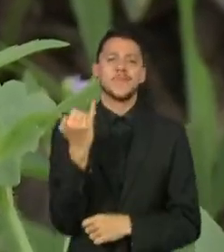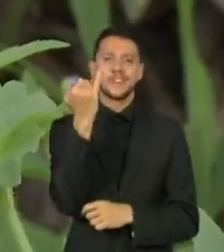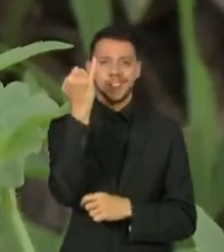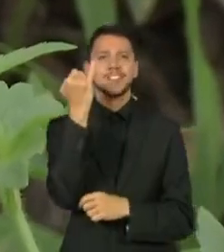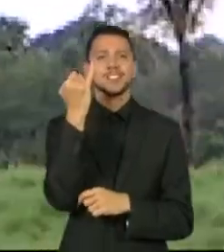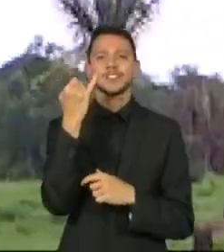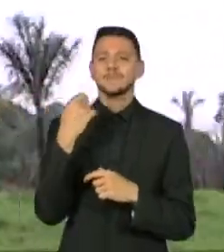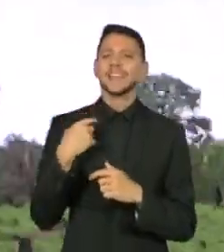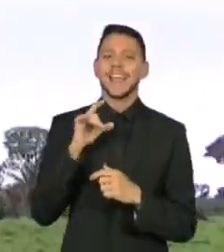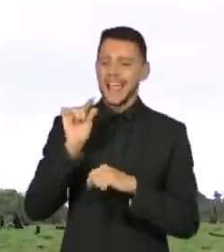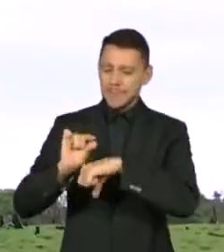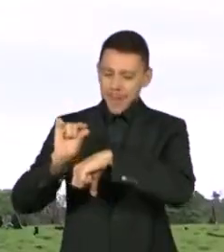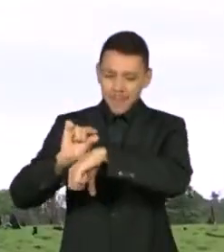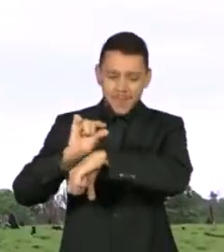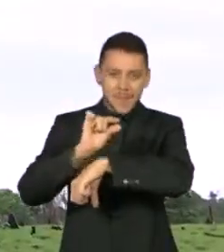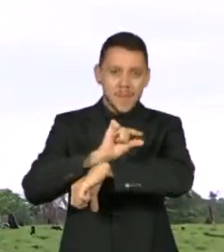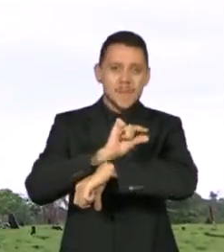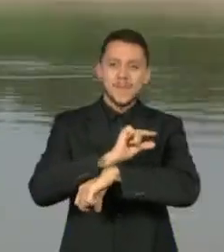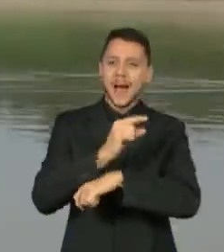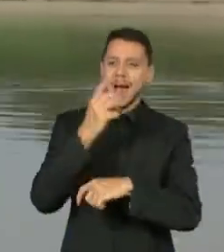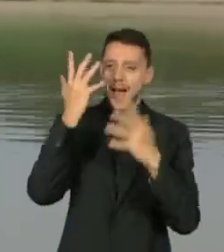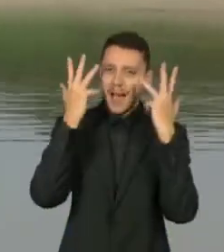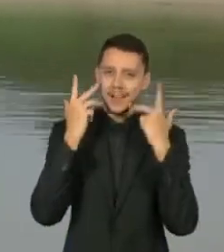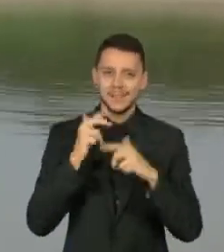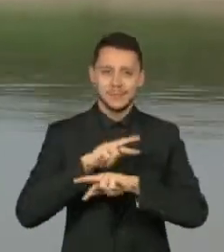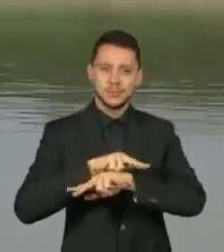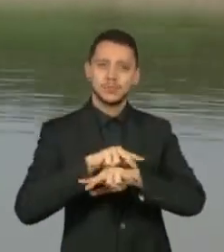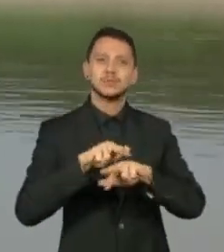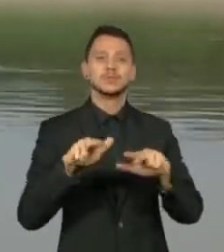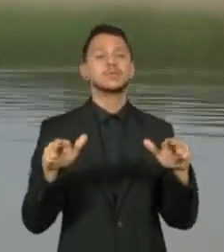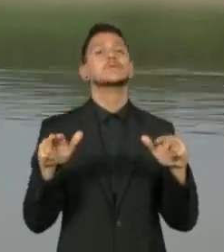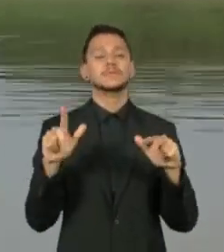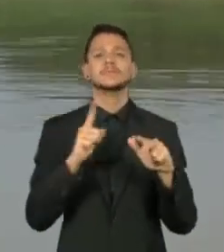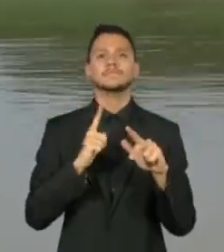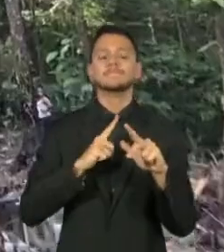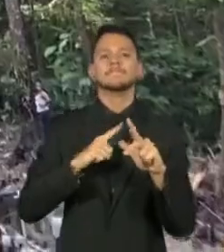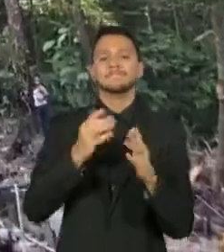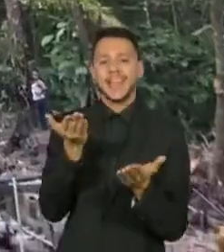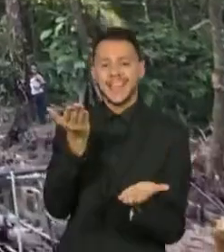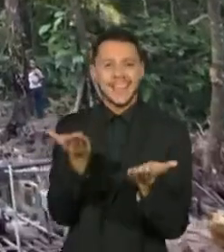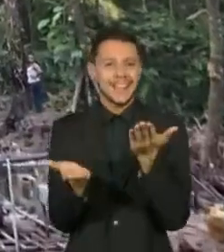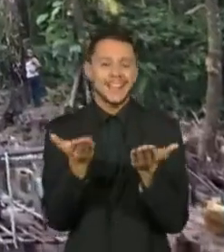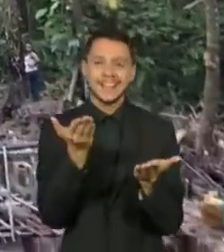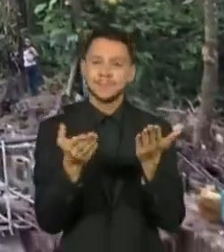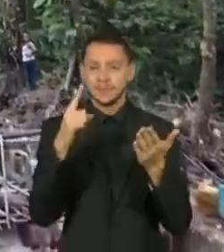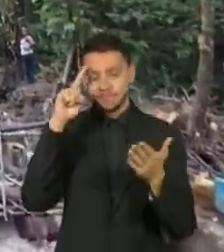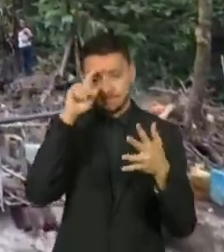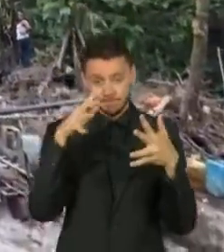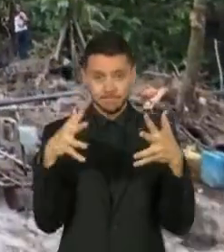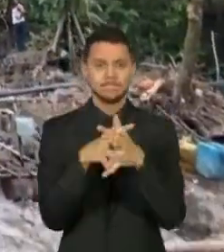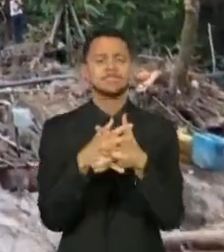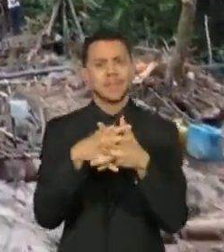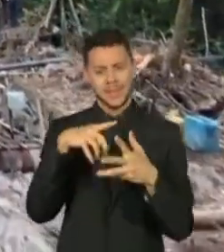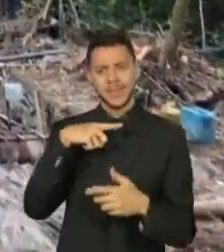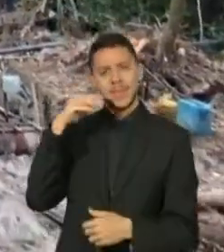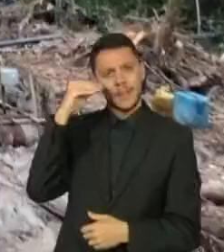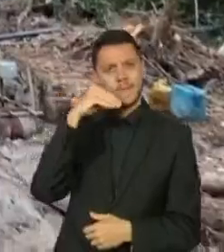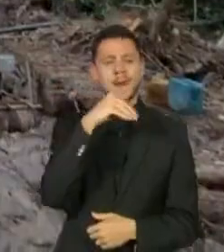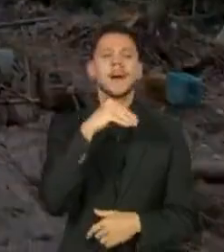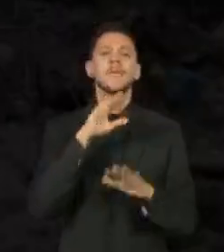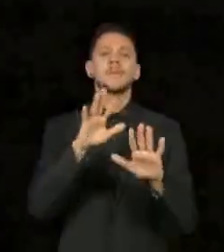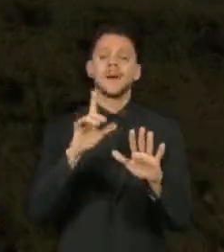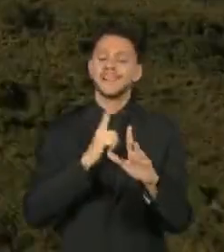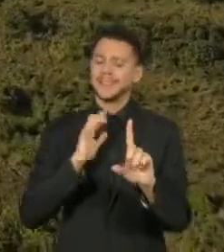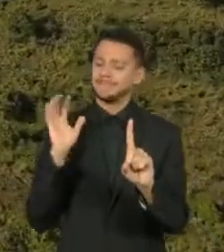minúsculas às imensas, em um equilíbrio complexo, frágil e mesmo assim tão